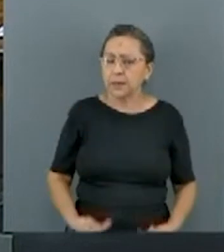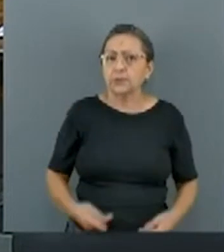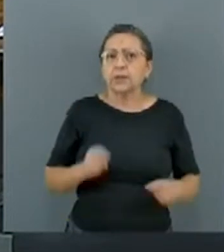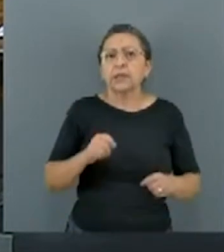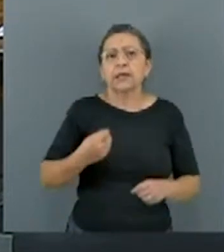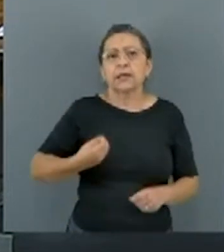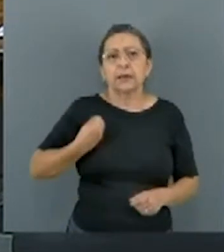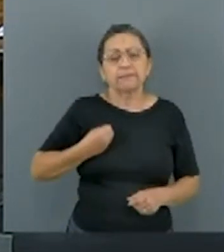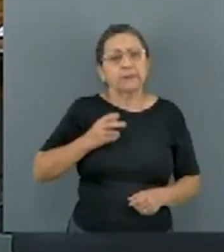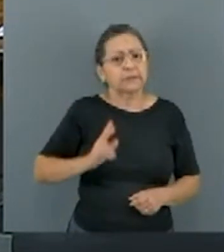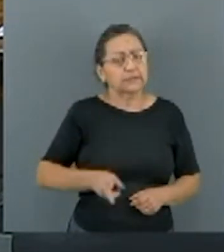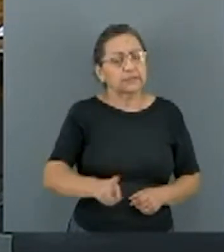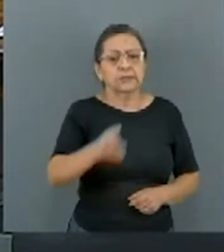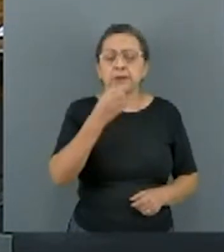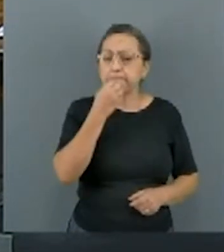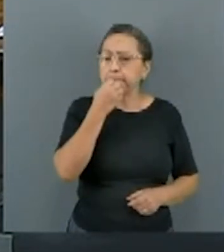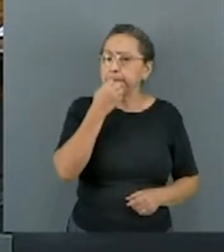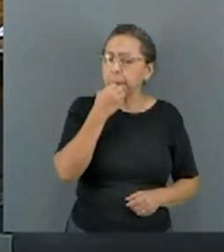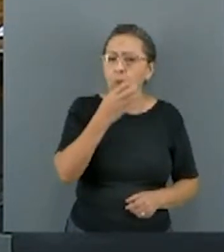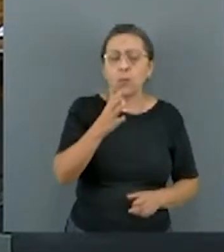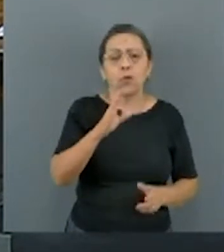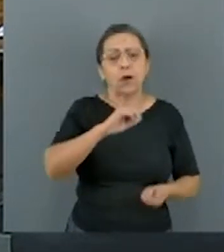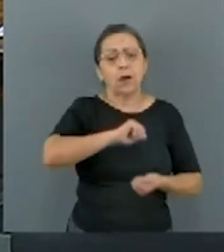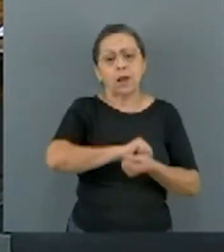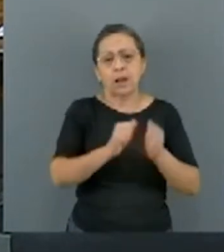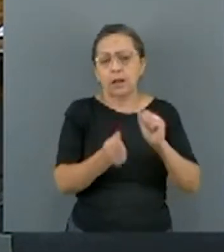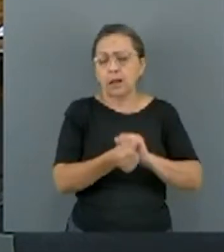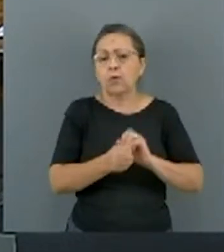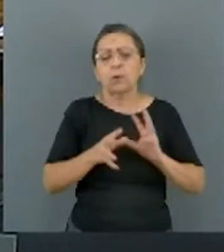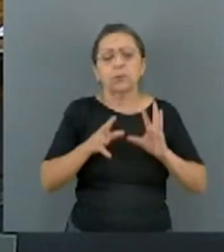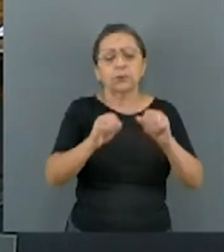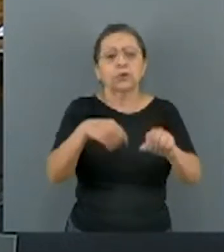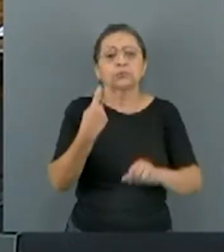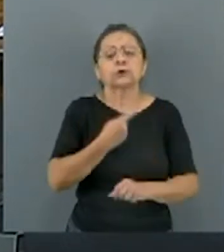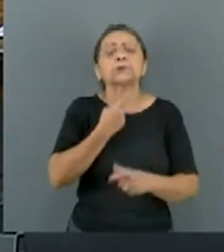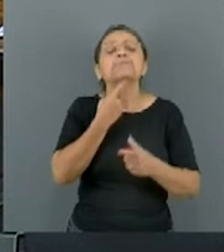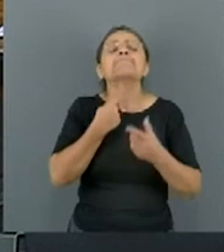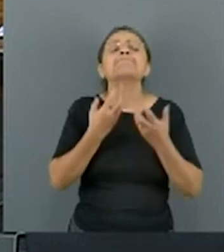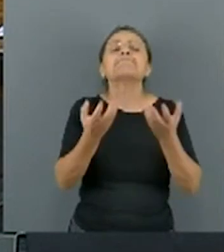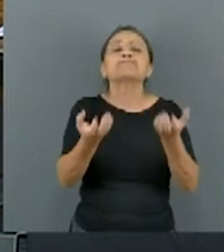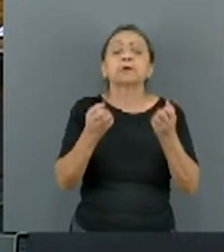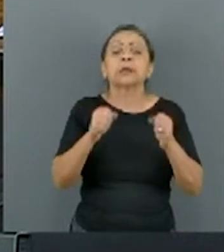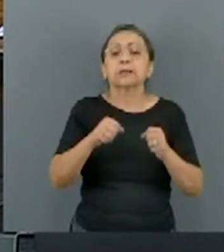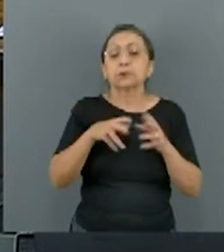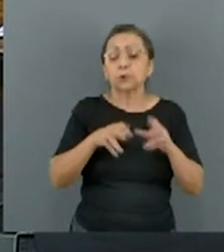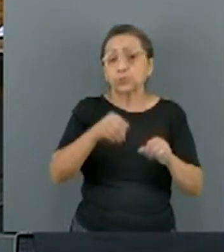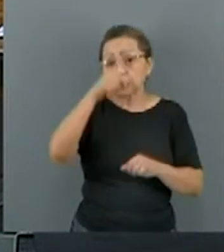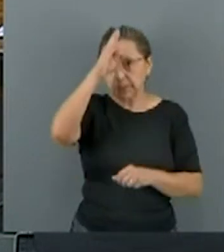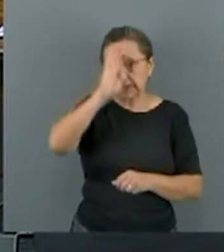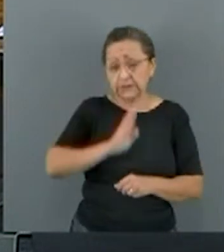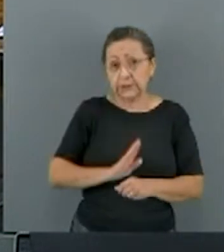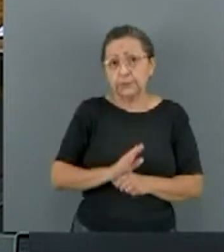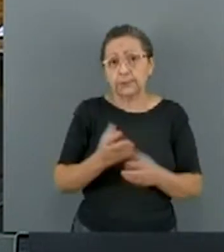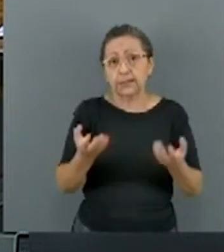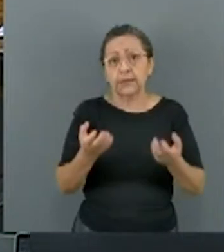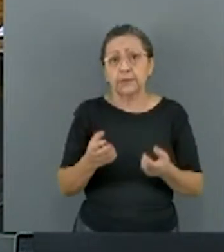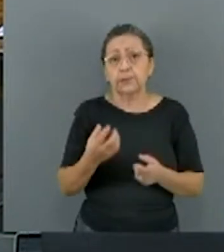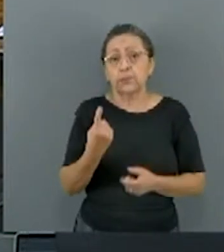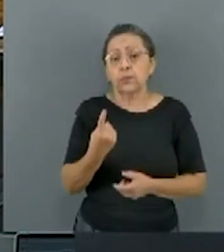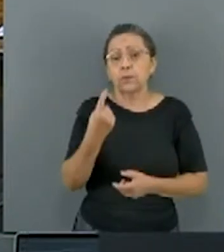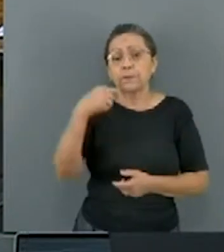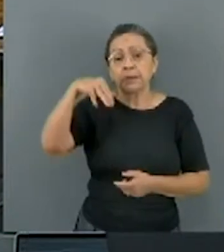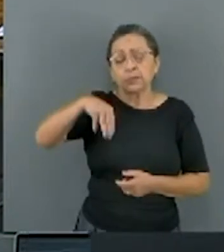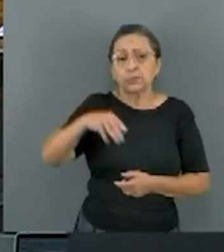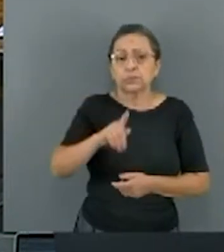a vida seja boa e adequada, como todos nós desejamos, para os brasileiros e brasileiras. Então, um minuto de